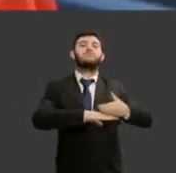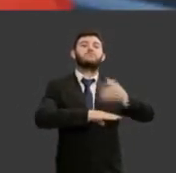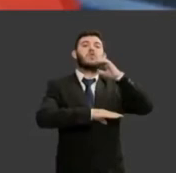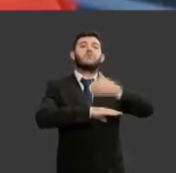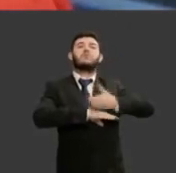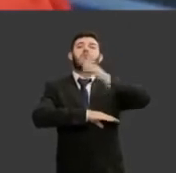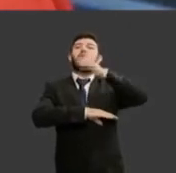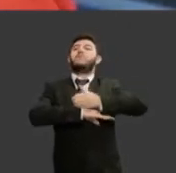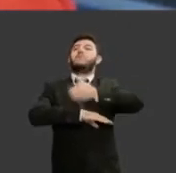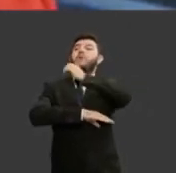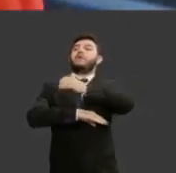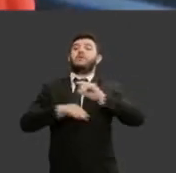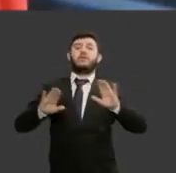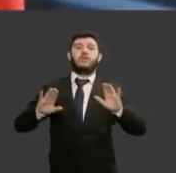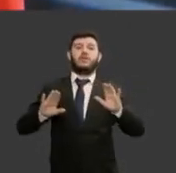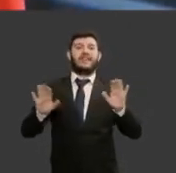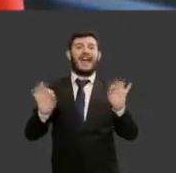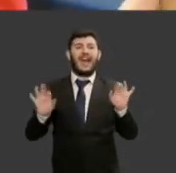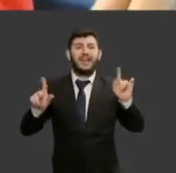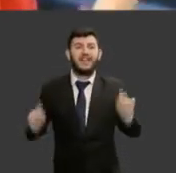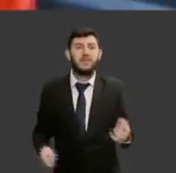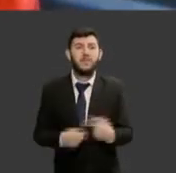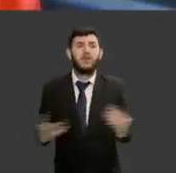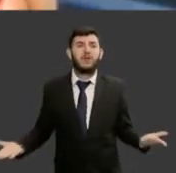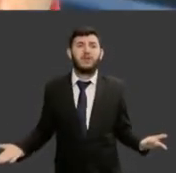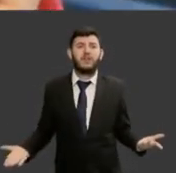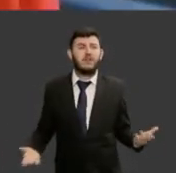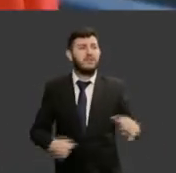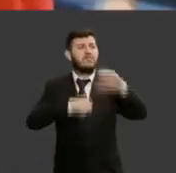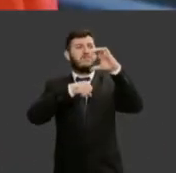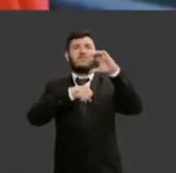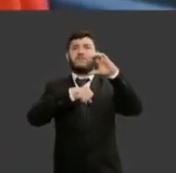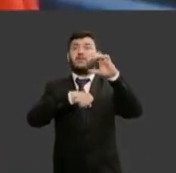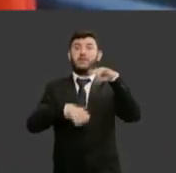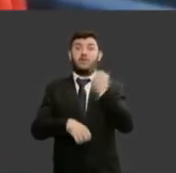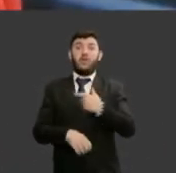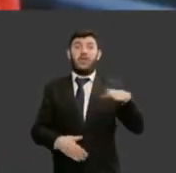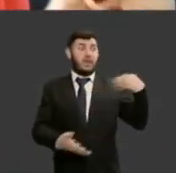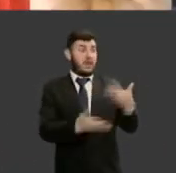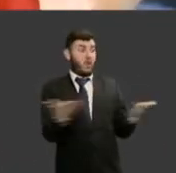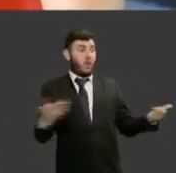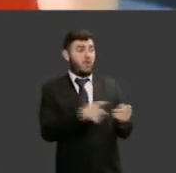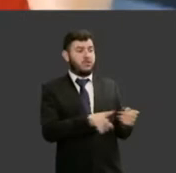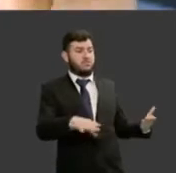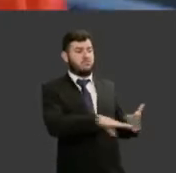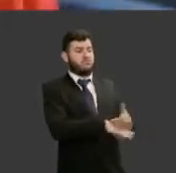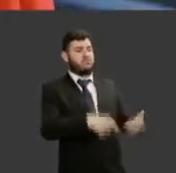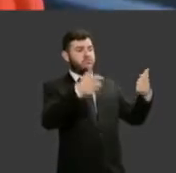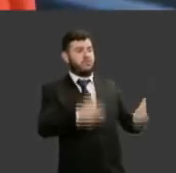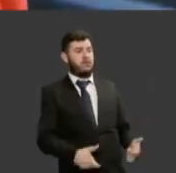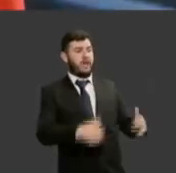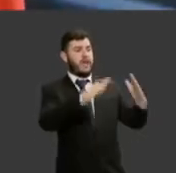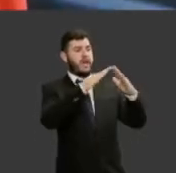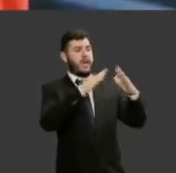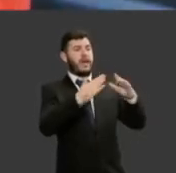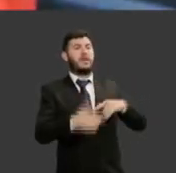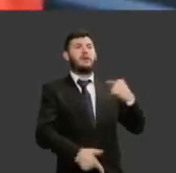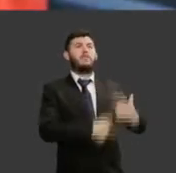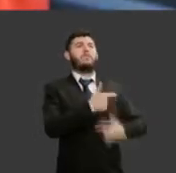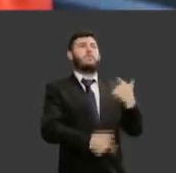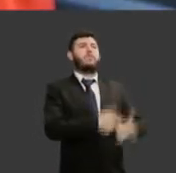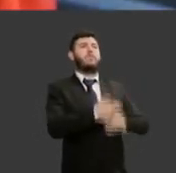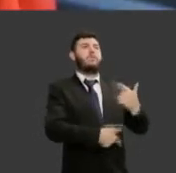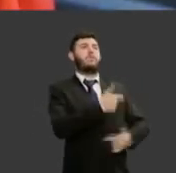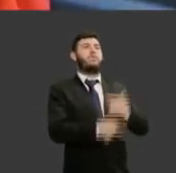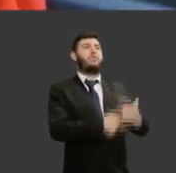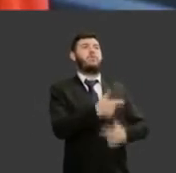dos trabalhos domésticos das mulheres realidade essa que precisa ser modificada para ontem mas